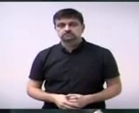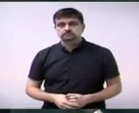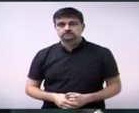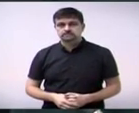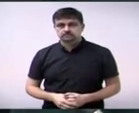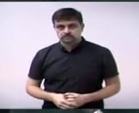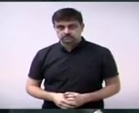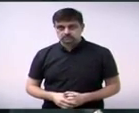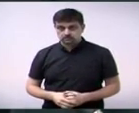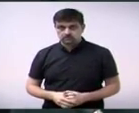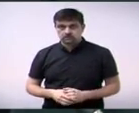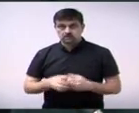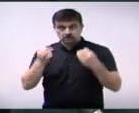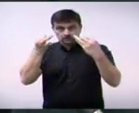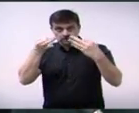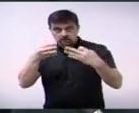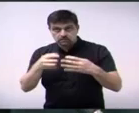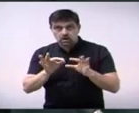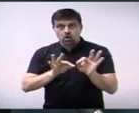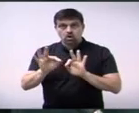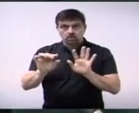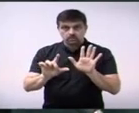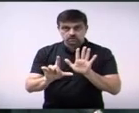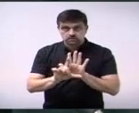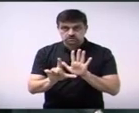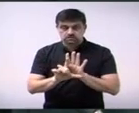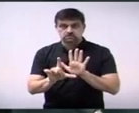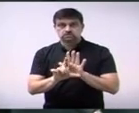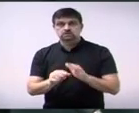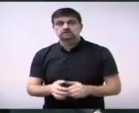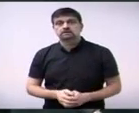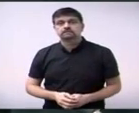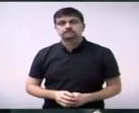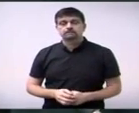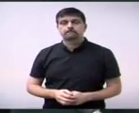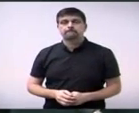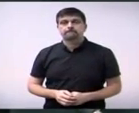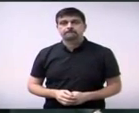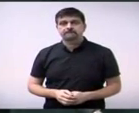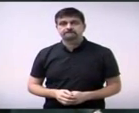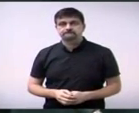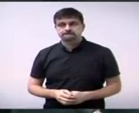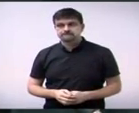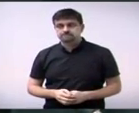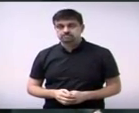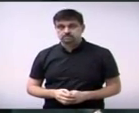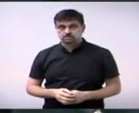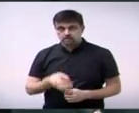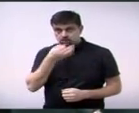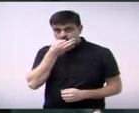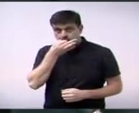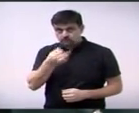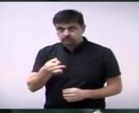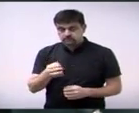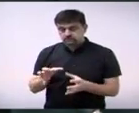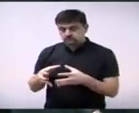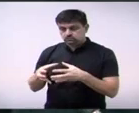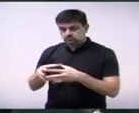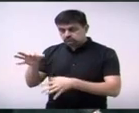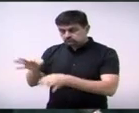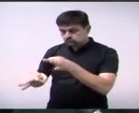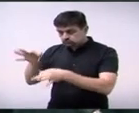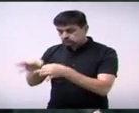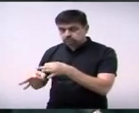dispõe sobre a criação do projeto benefícios eventuais e das outras providências, pareceres 58 da Comissão de